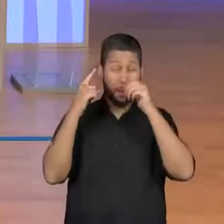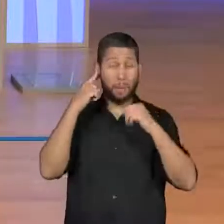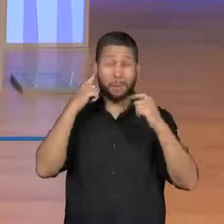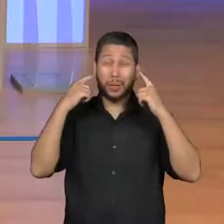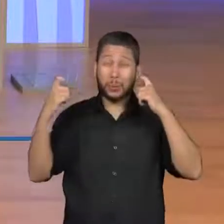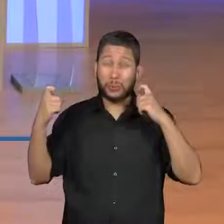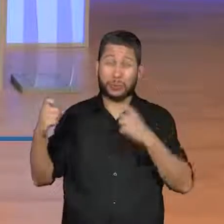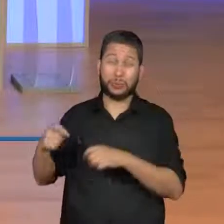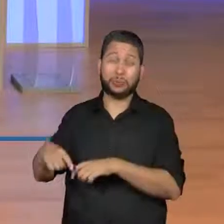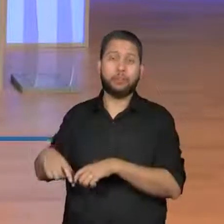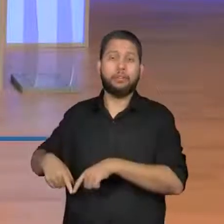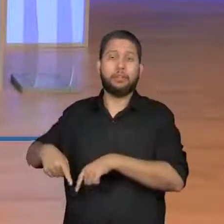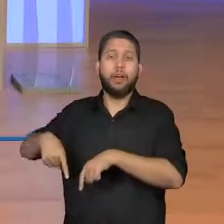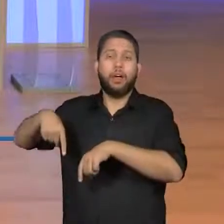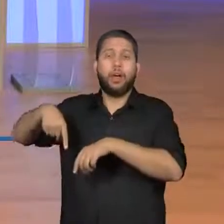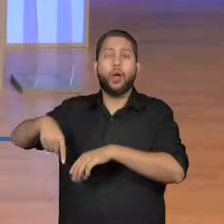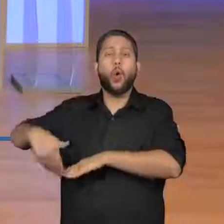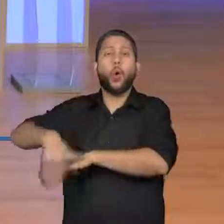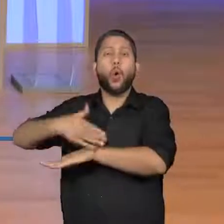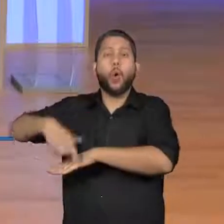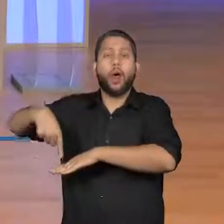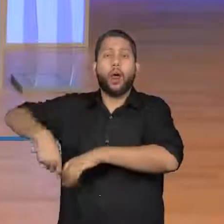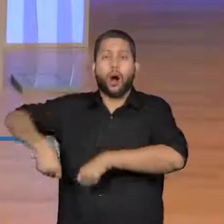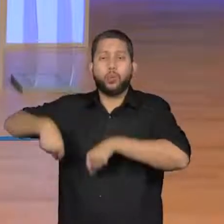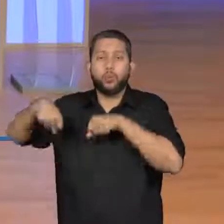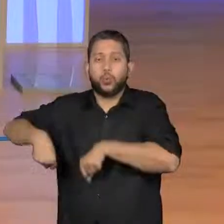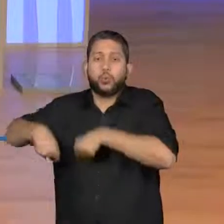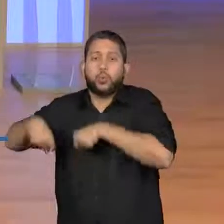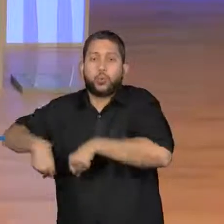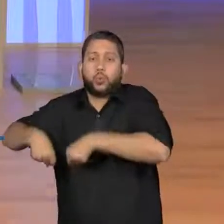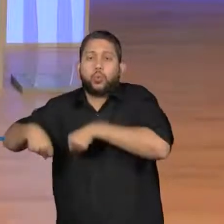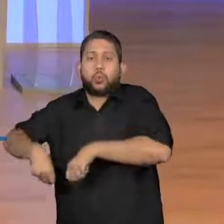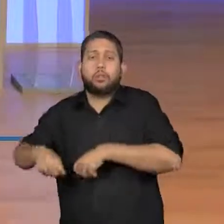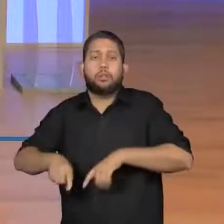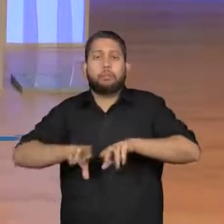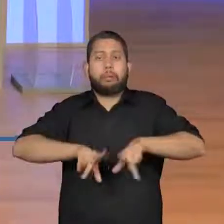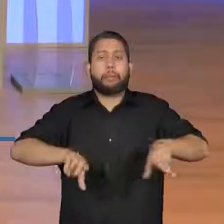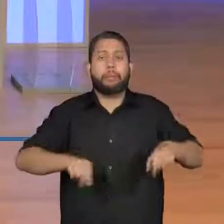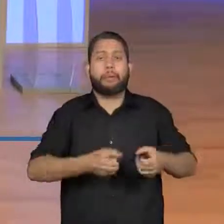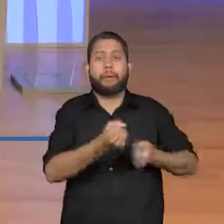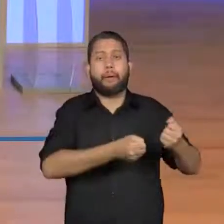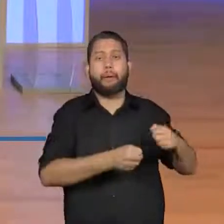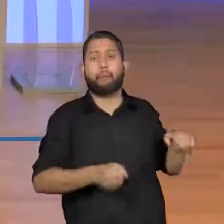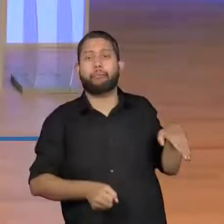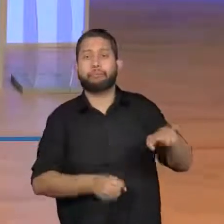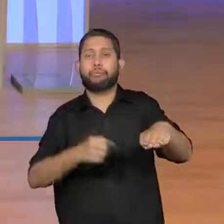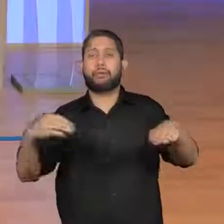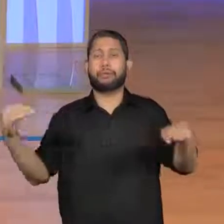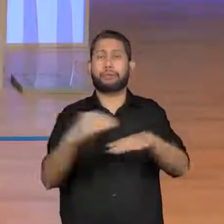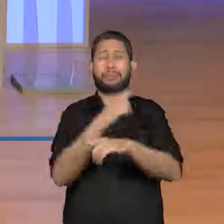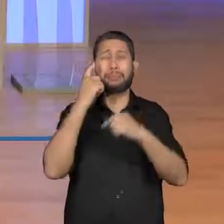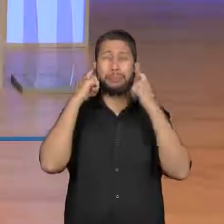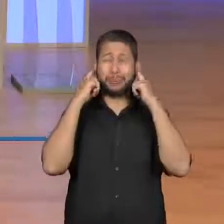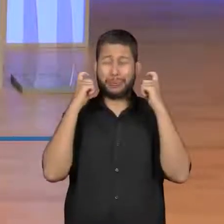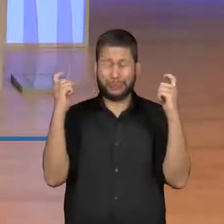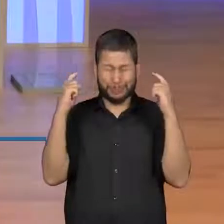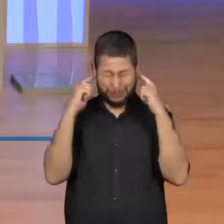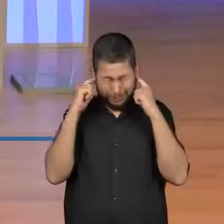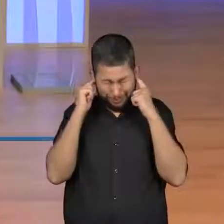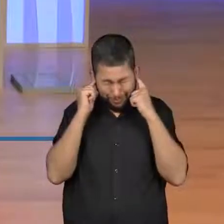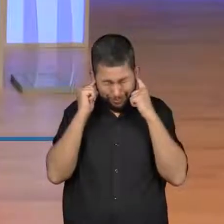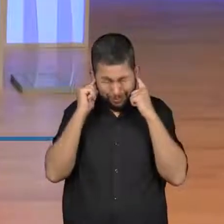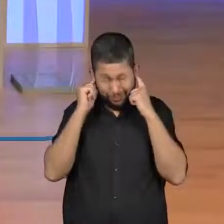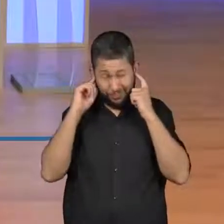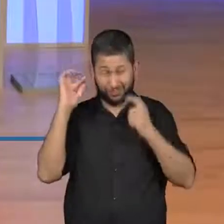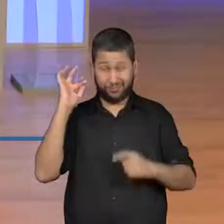de várias coisas misturadas também. Então isso me remete muito à poluição, né? Isso mesmo. Olha, e você aí de casa?